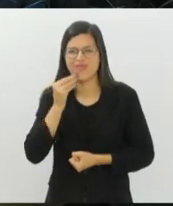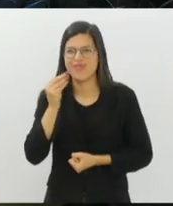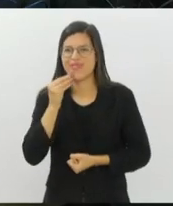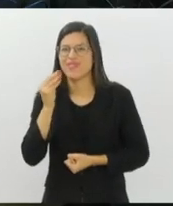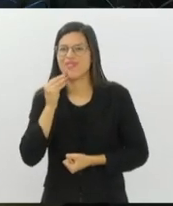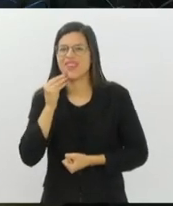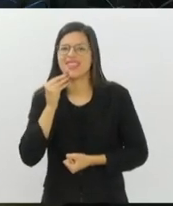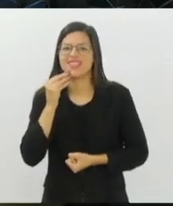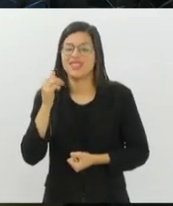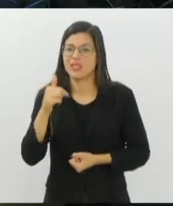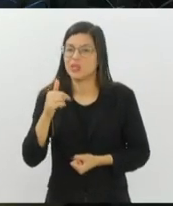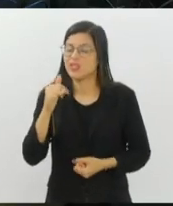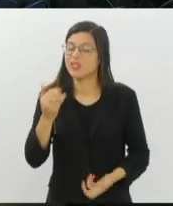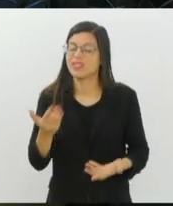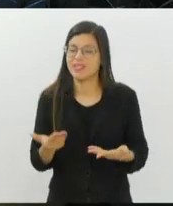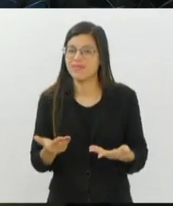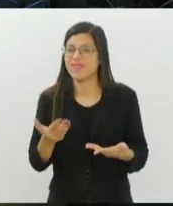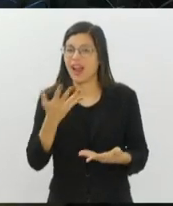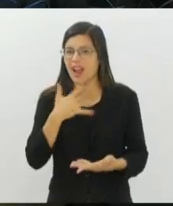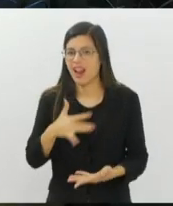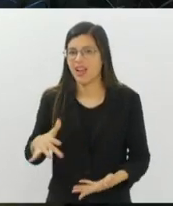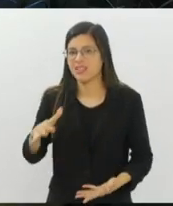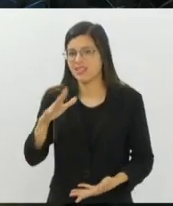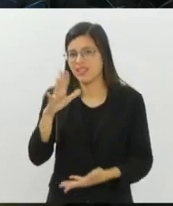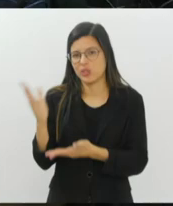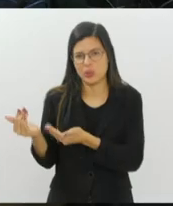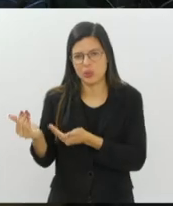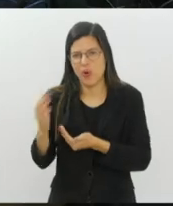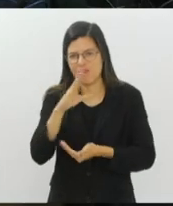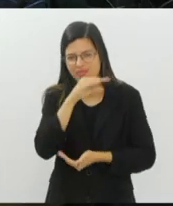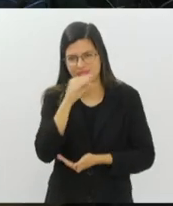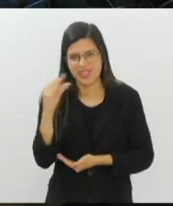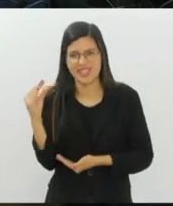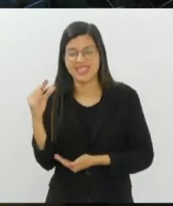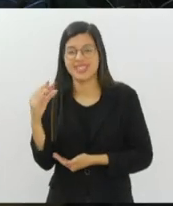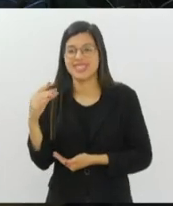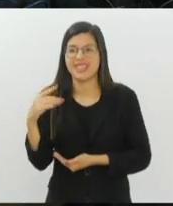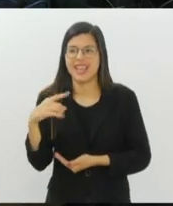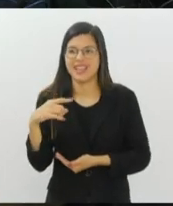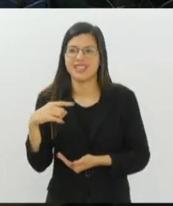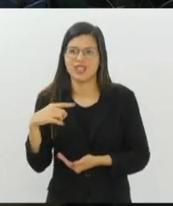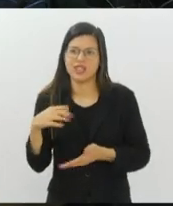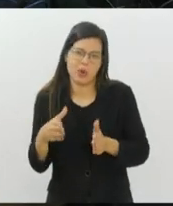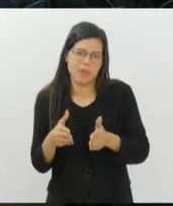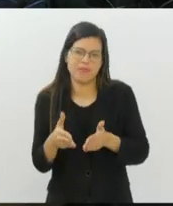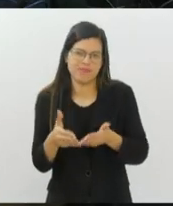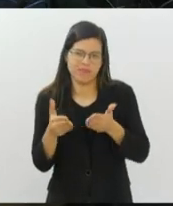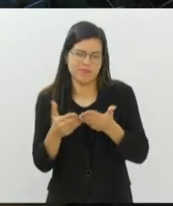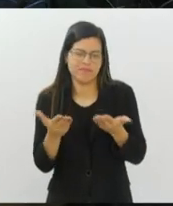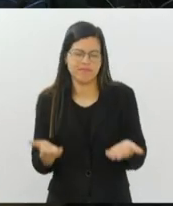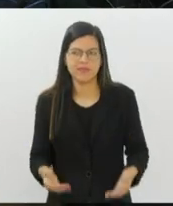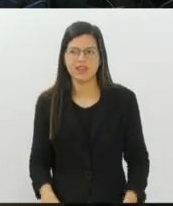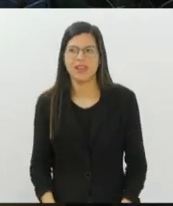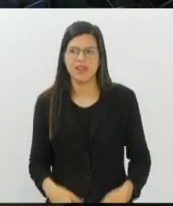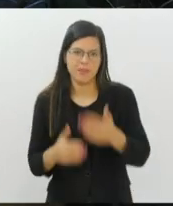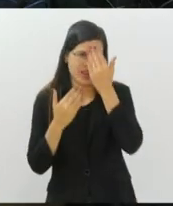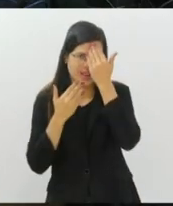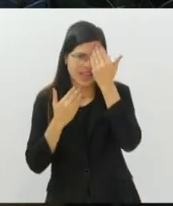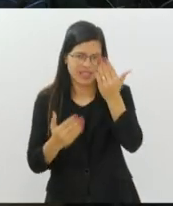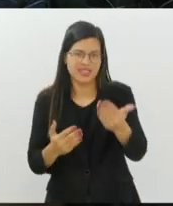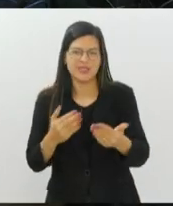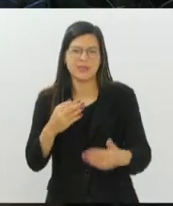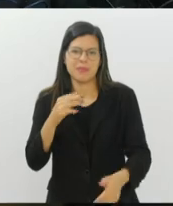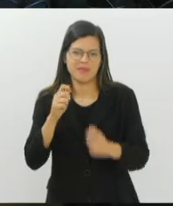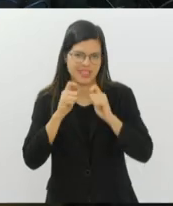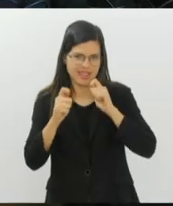uma oportunidade como essa, ainda mais crianças e jovens que são menos favorecidos, né? Obrigado, agradece aí a Mariana pela entrevista.